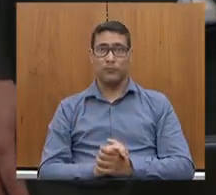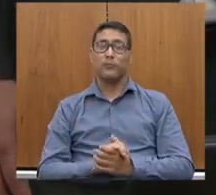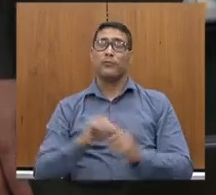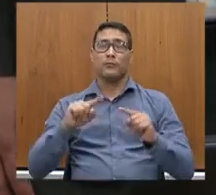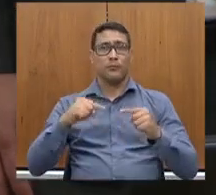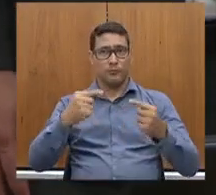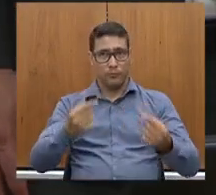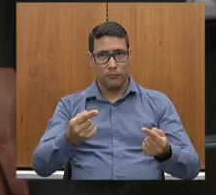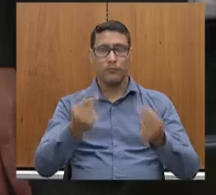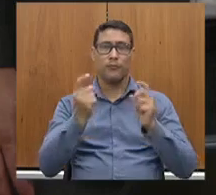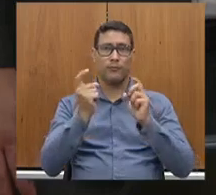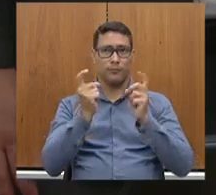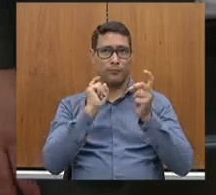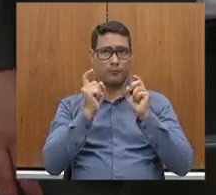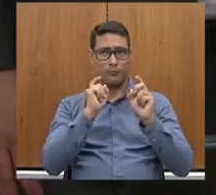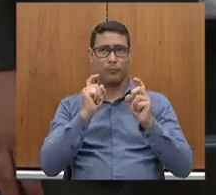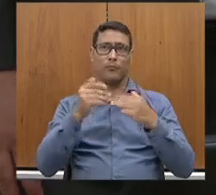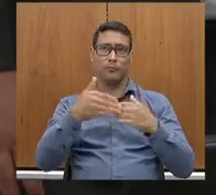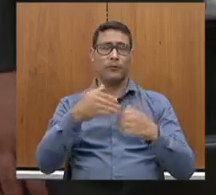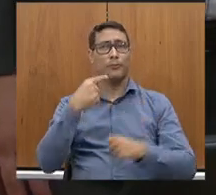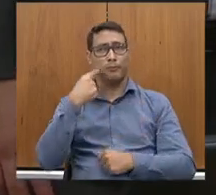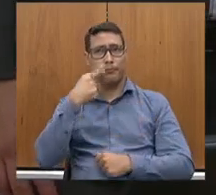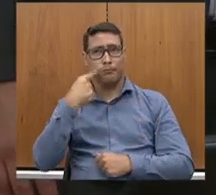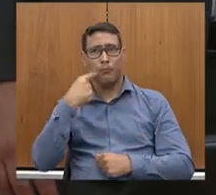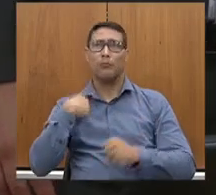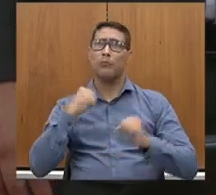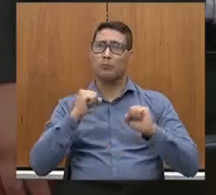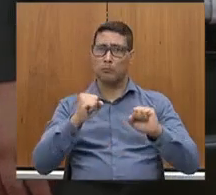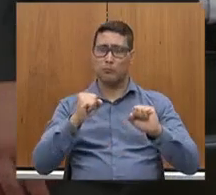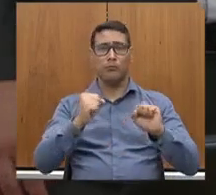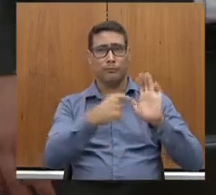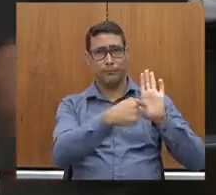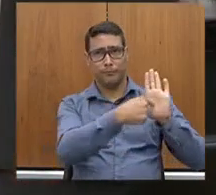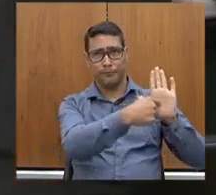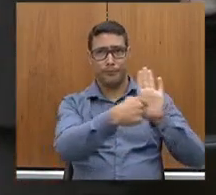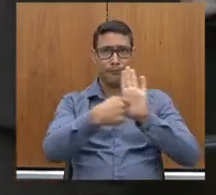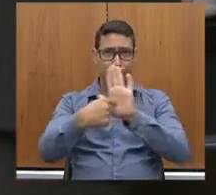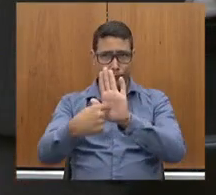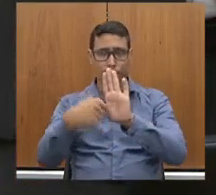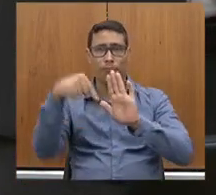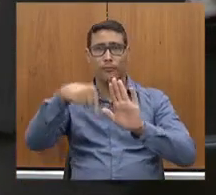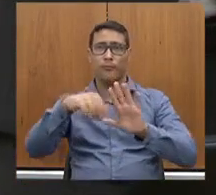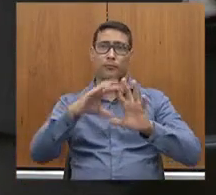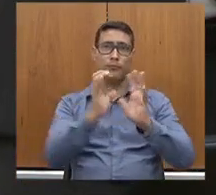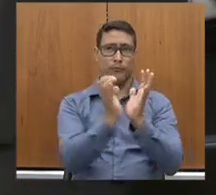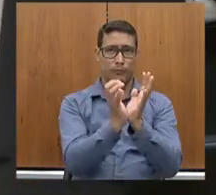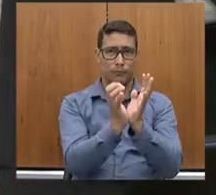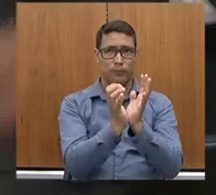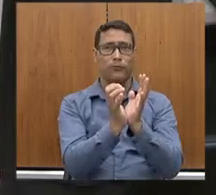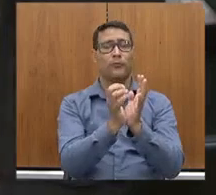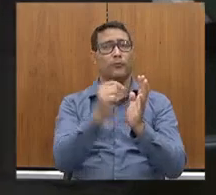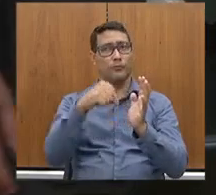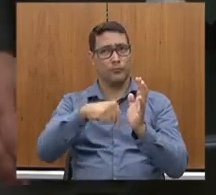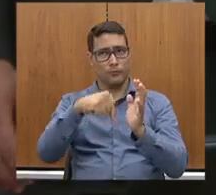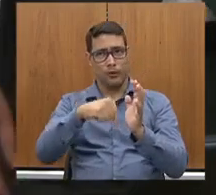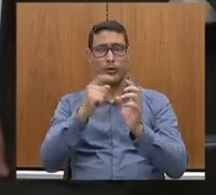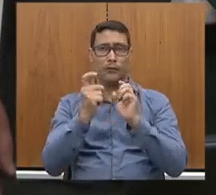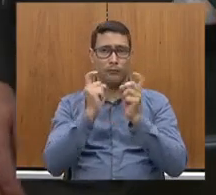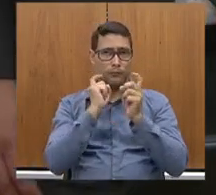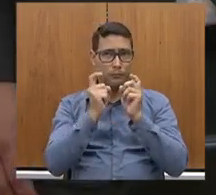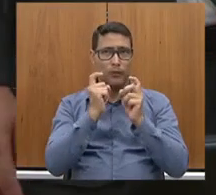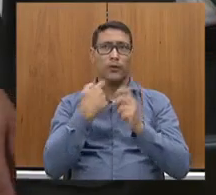decorrer da reunião, os deputados e os deputados poderão apresentar na comissão extraordinária pró-ferrovia as mineiras,